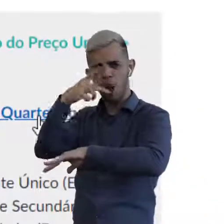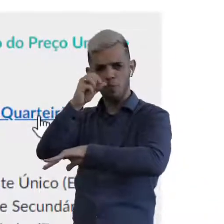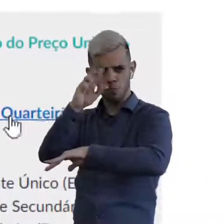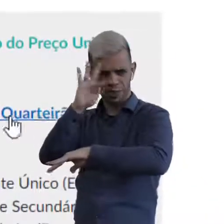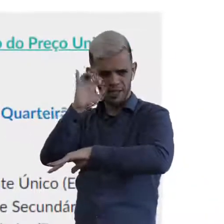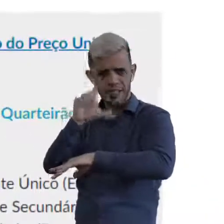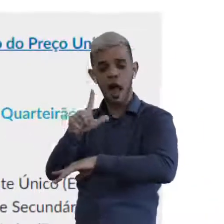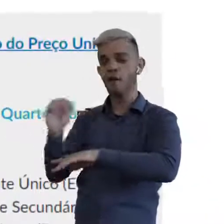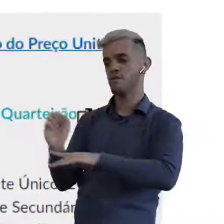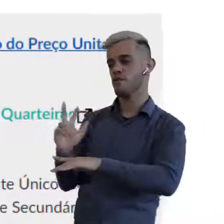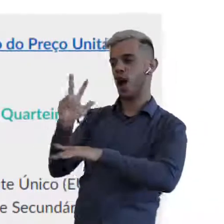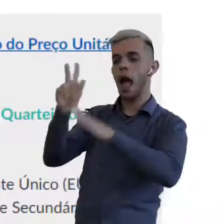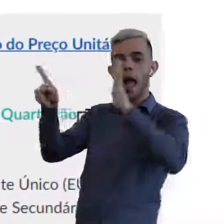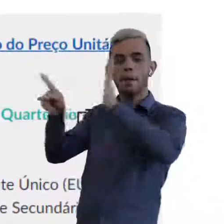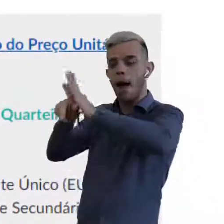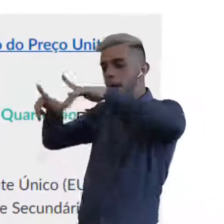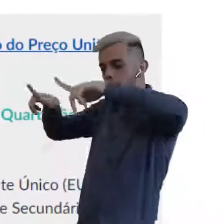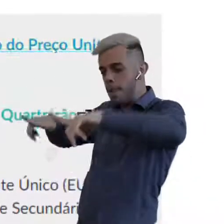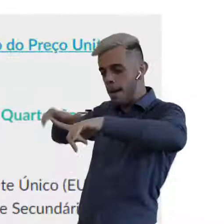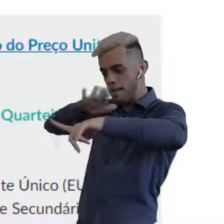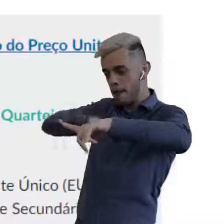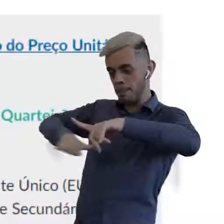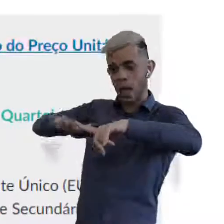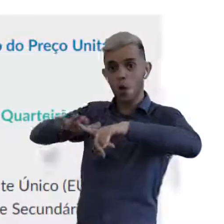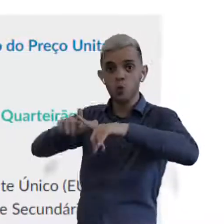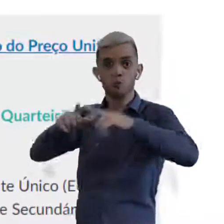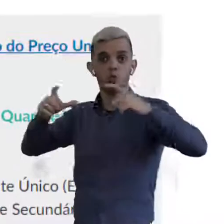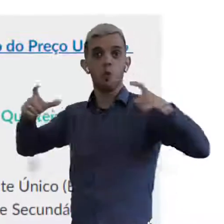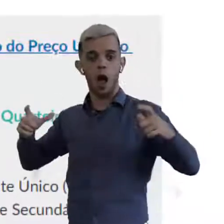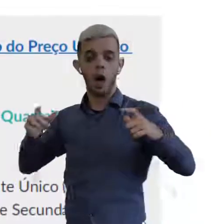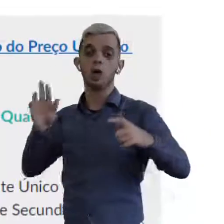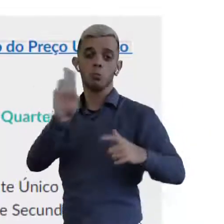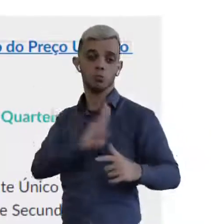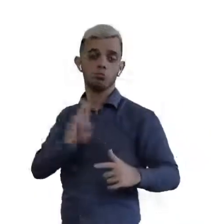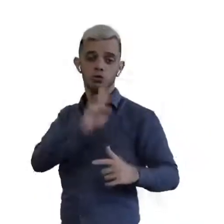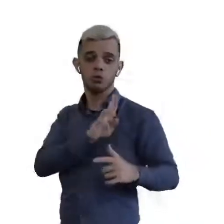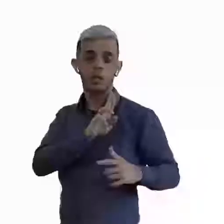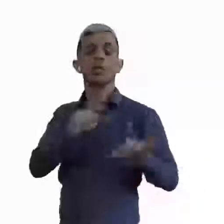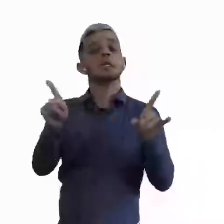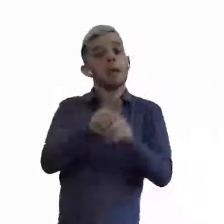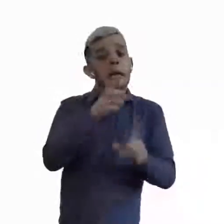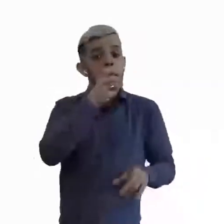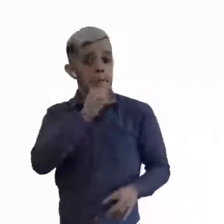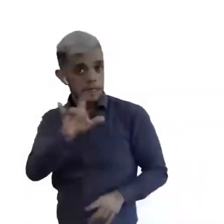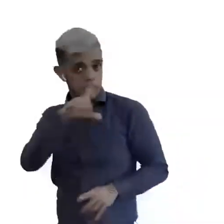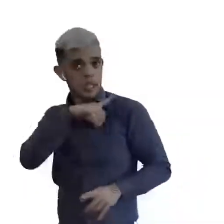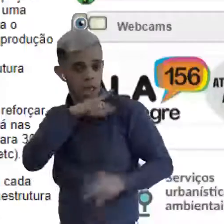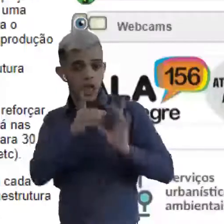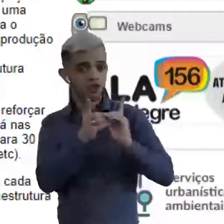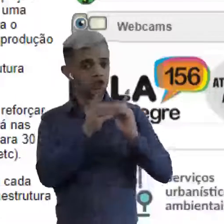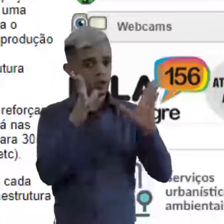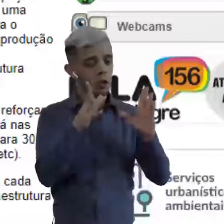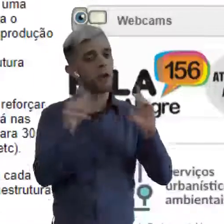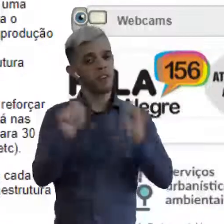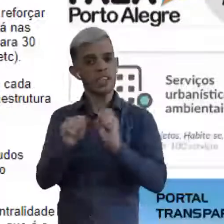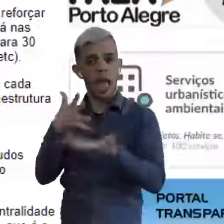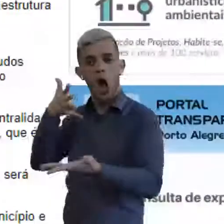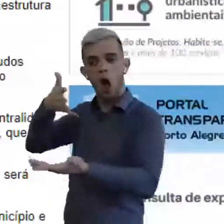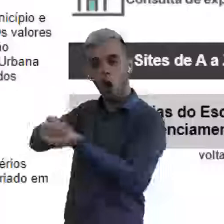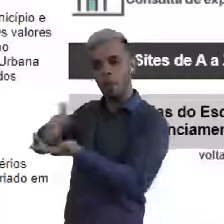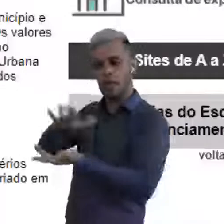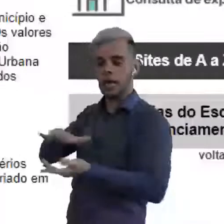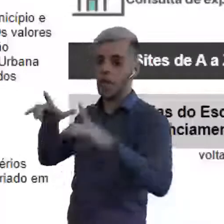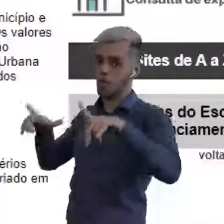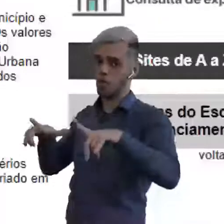no portal, o valor do metro quadrado desse solo, né? E se existe estoque disponível para ela